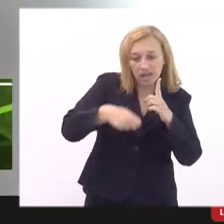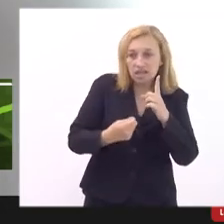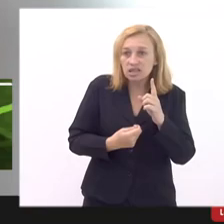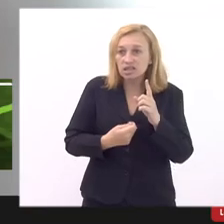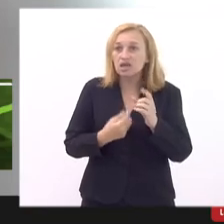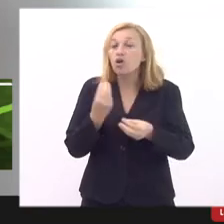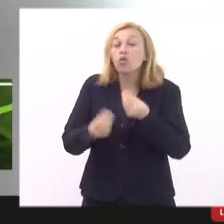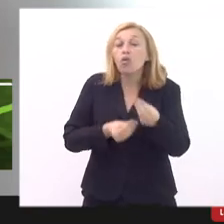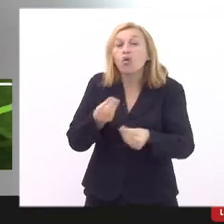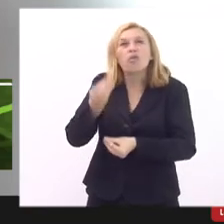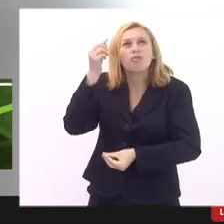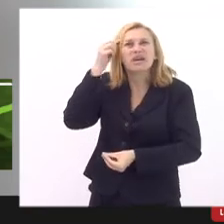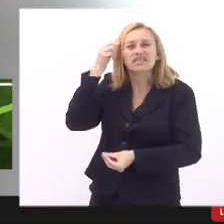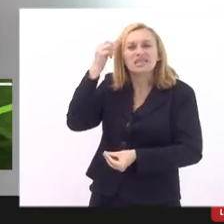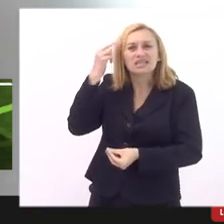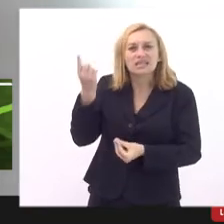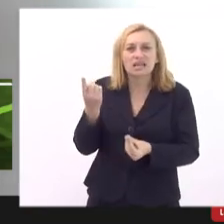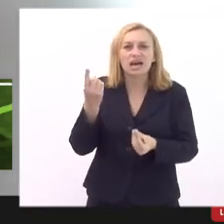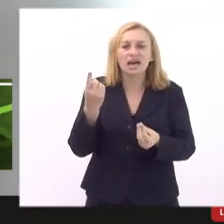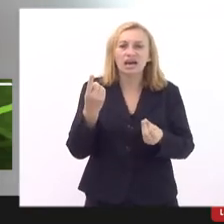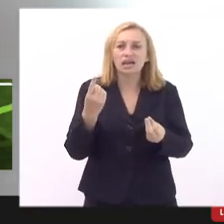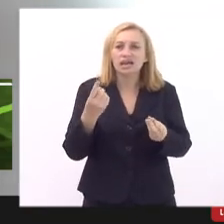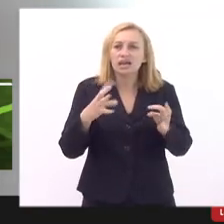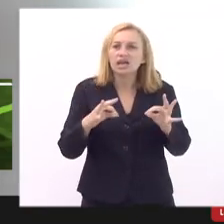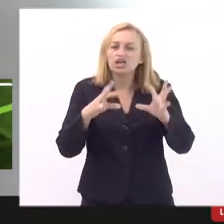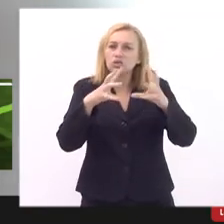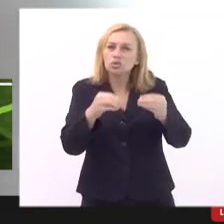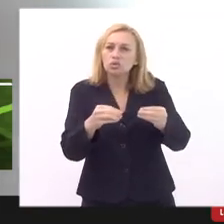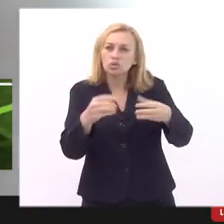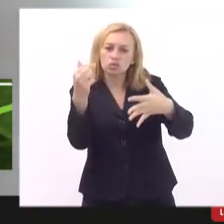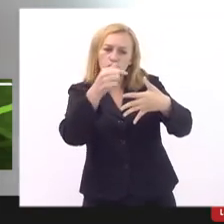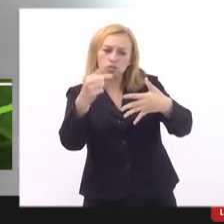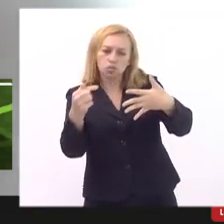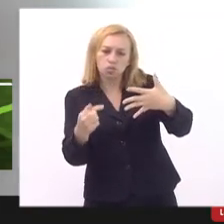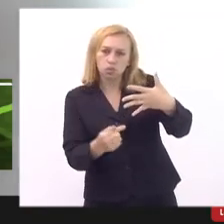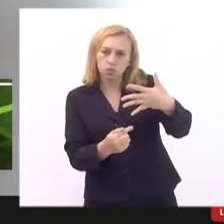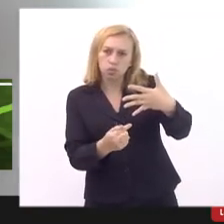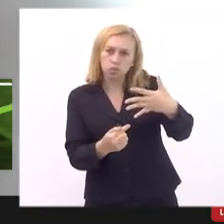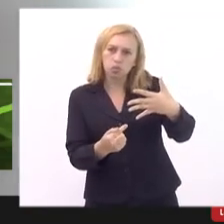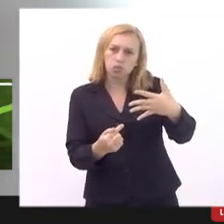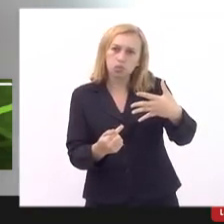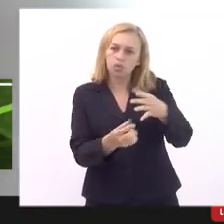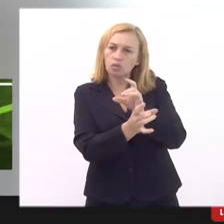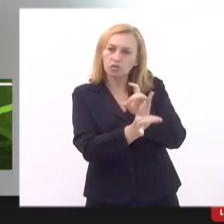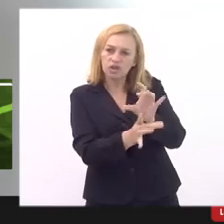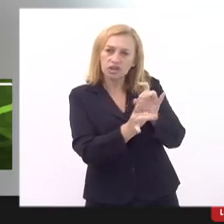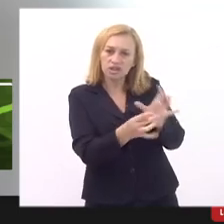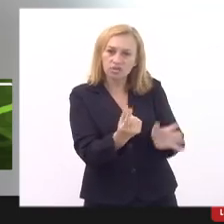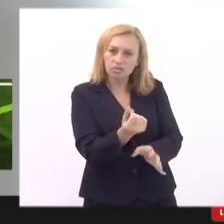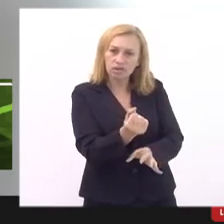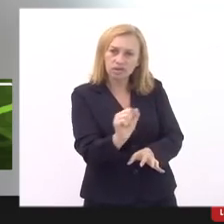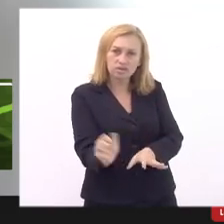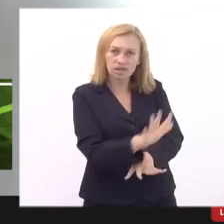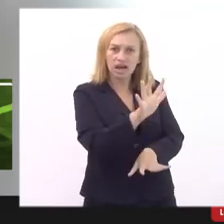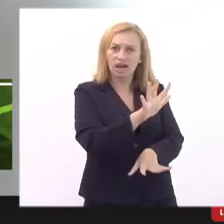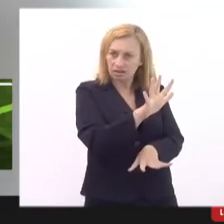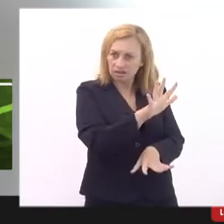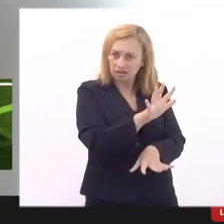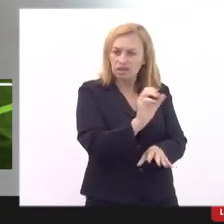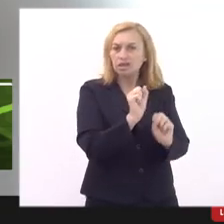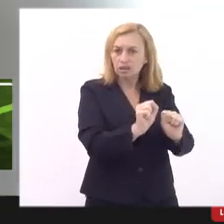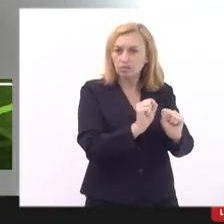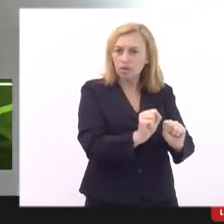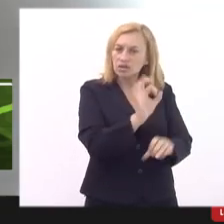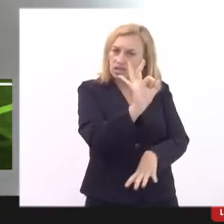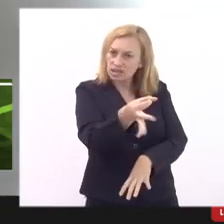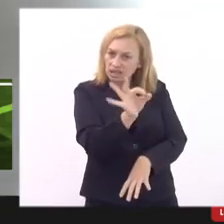acordo com itens e gêneros que estão aí no mercado com preços vigentes para que ele possa